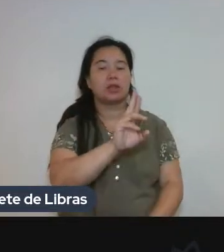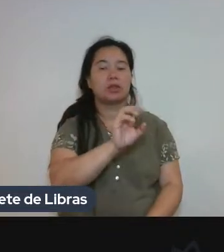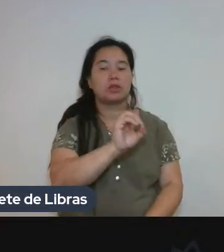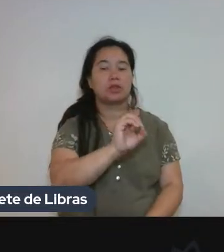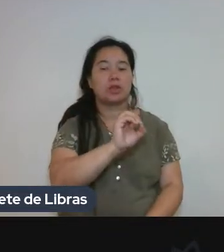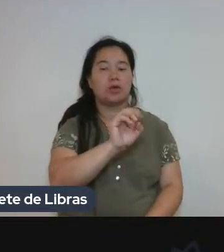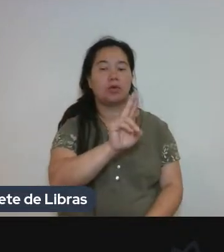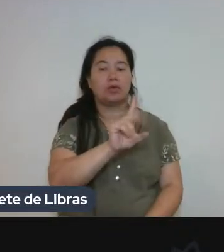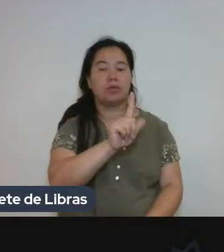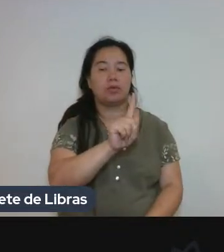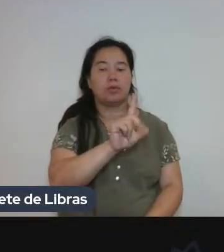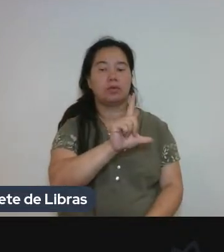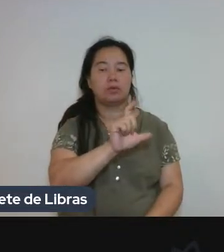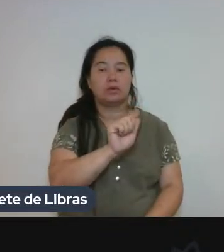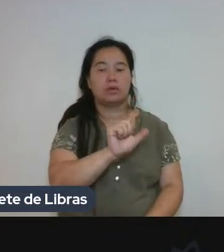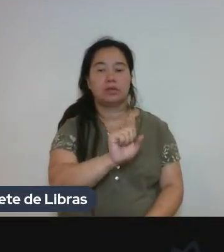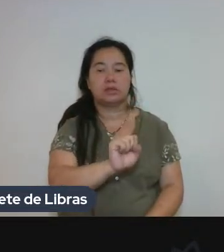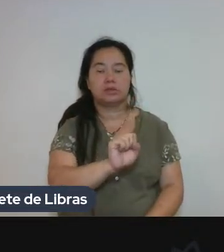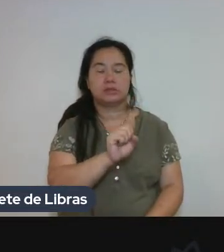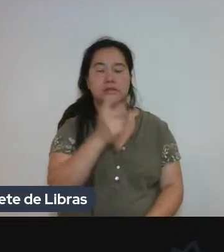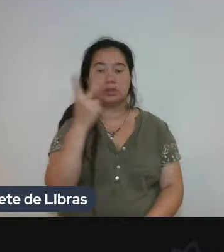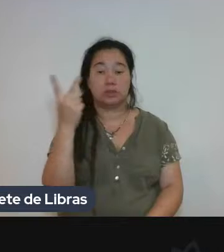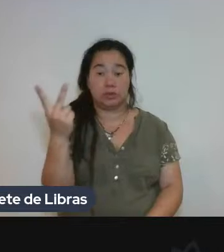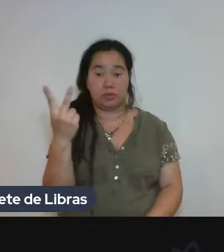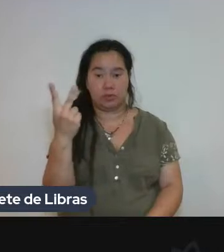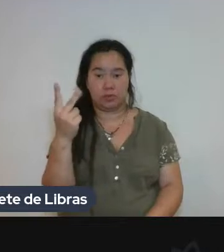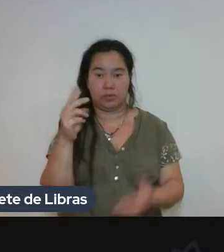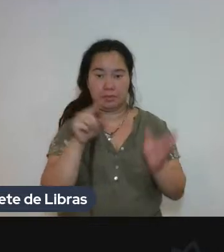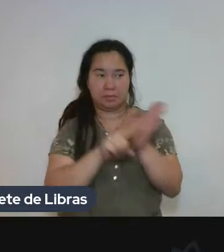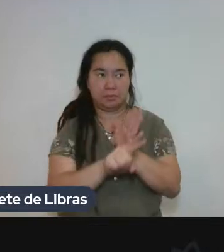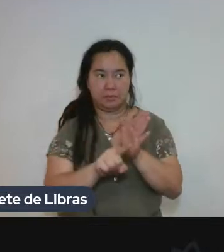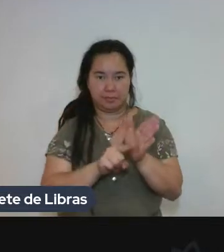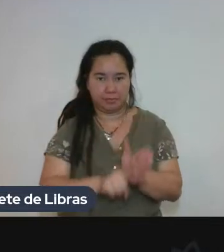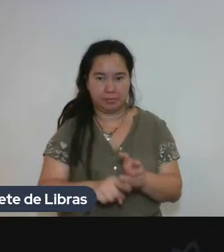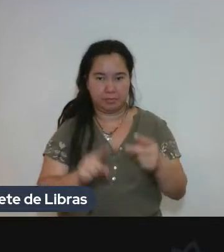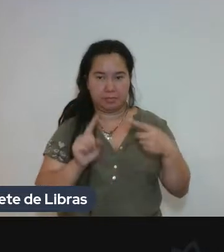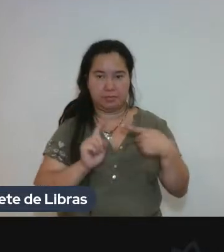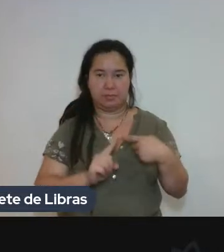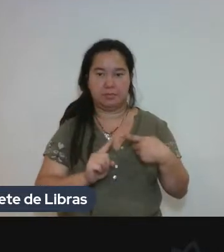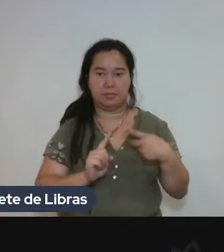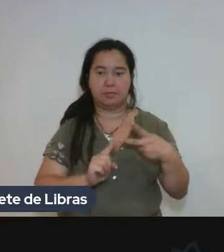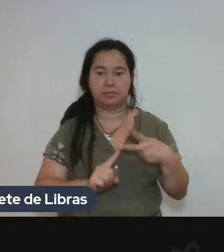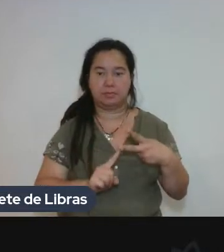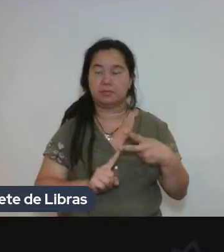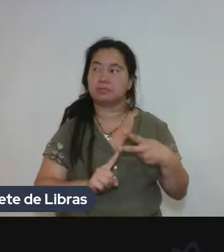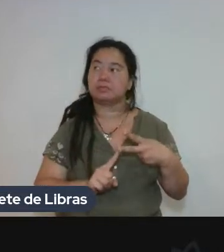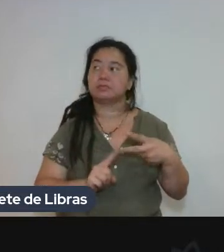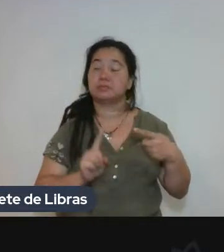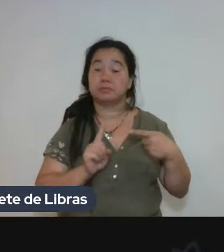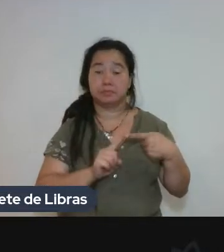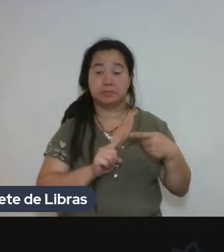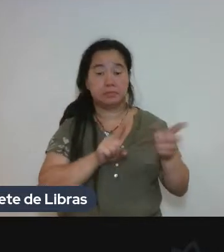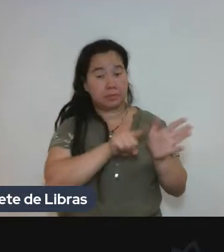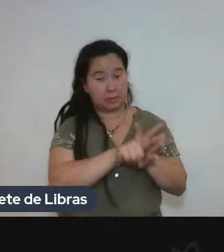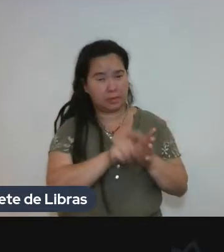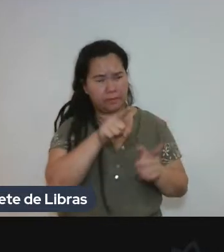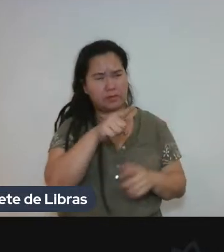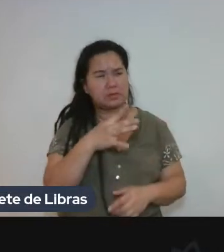duas perguntas, né? Se você sabe alemão,